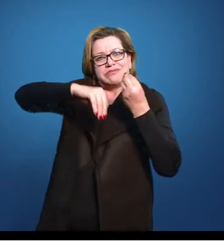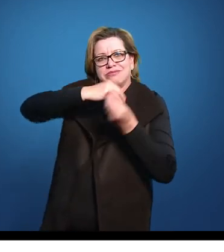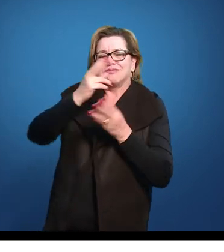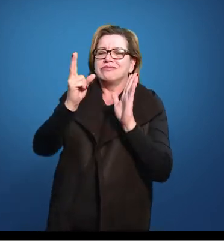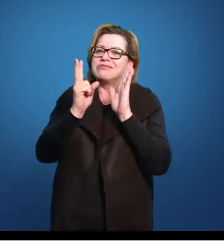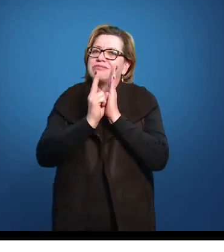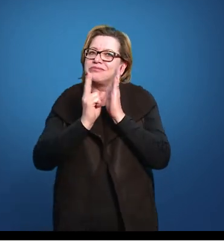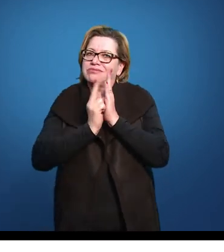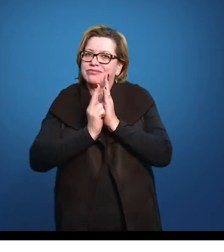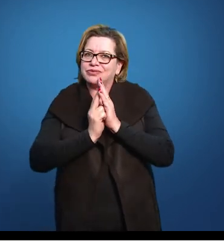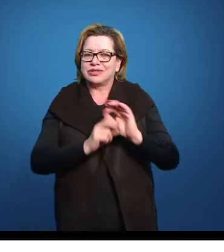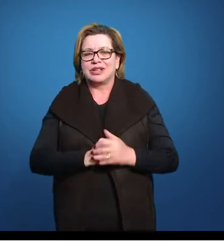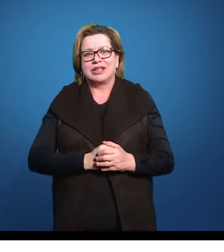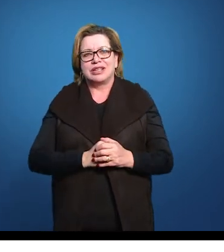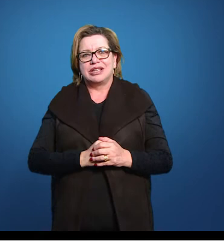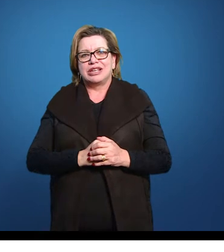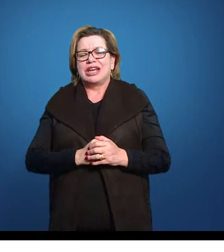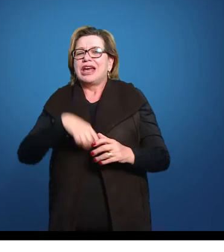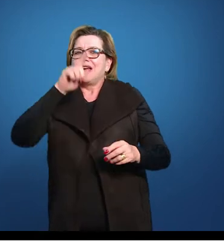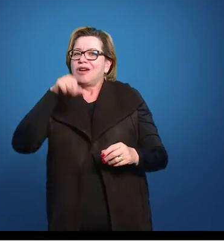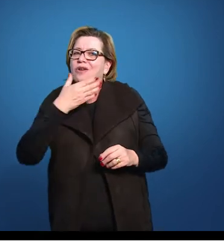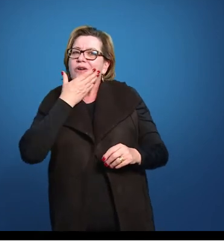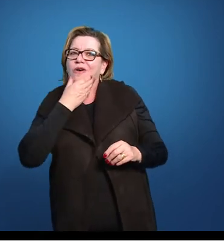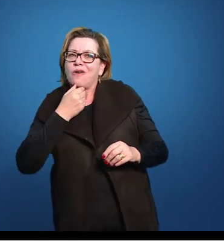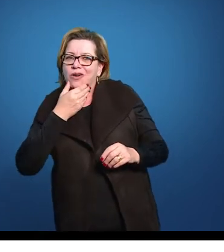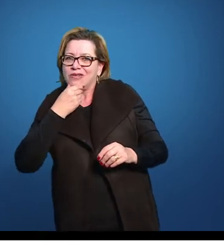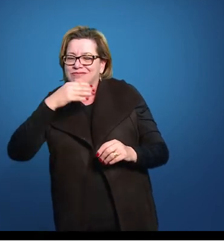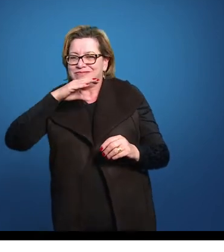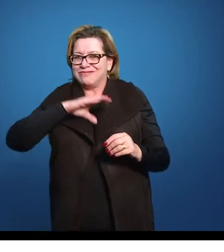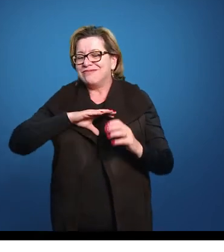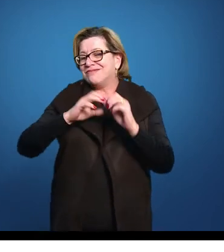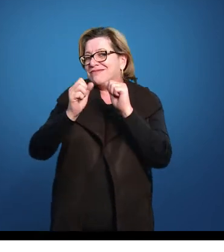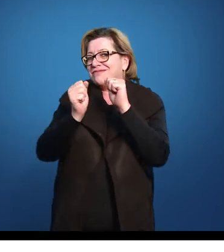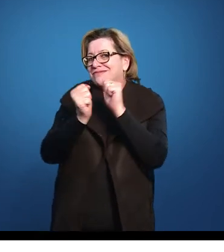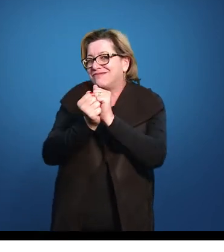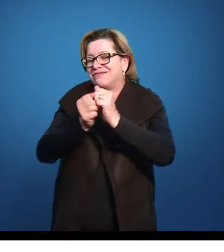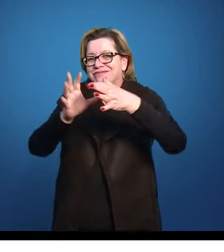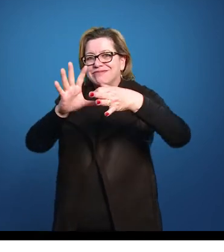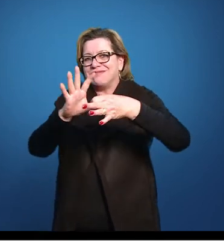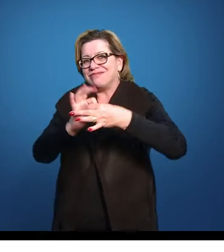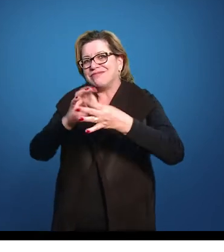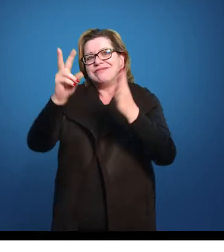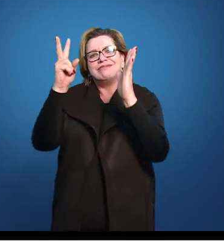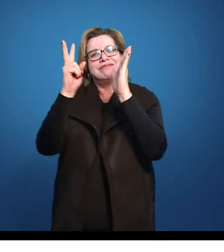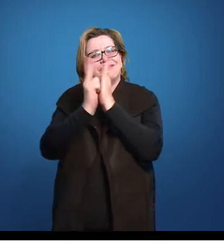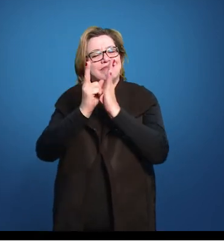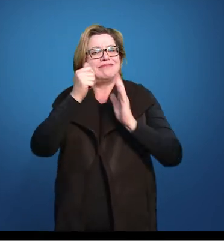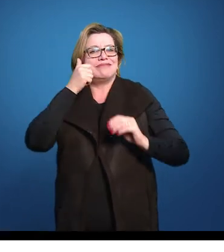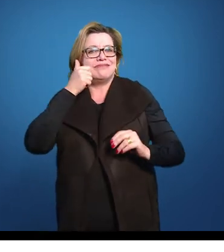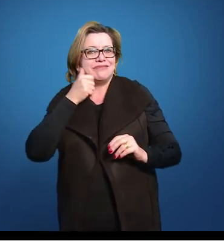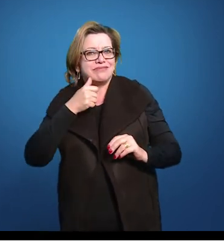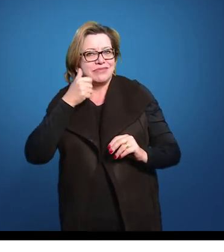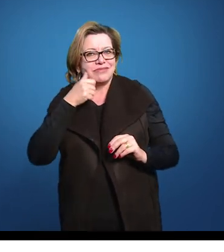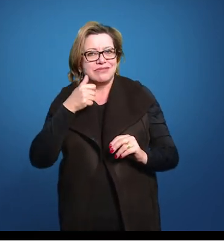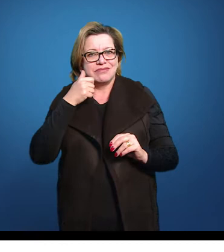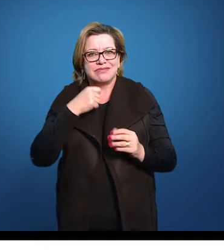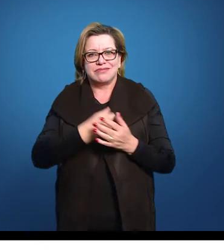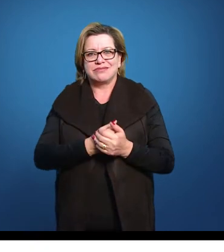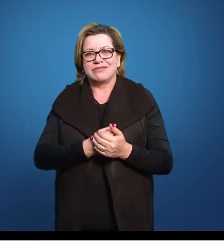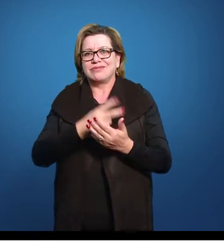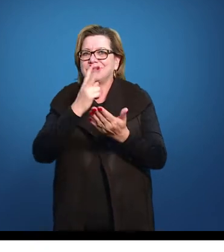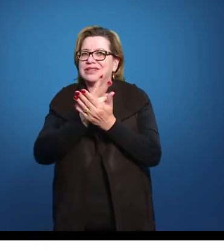E notem que é um português e uma índia. E isso é bem interessante, porque quem vinha nesse processo de colonização eram principalmente